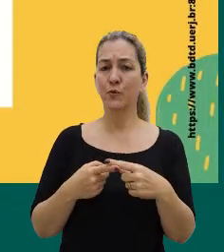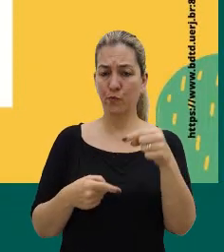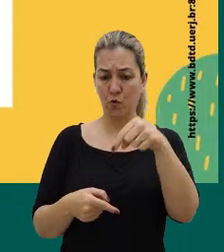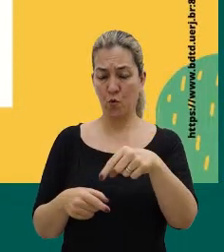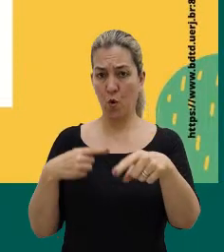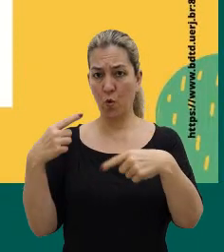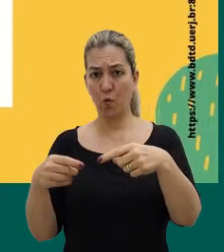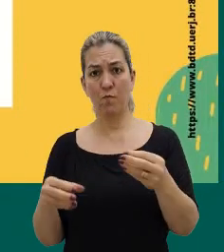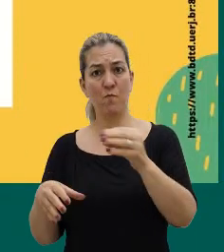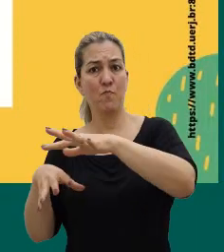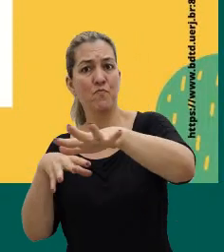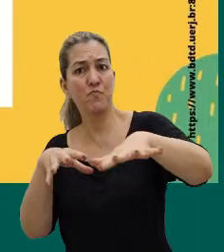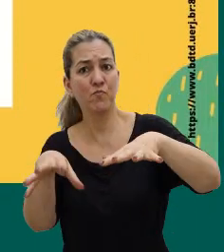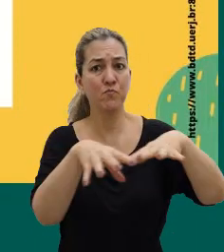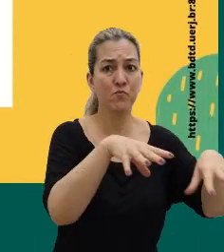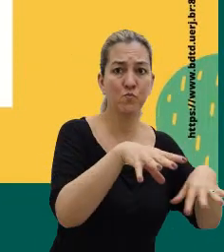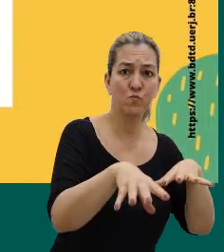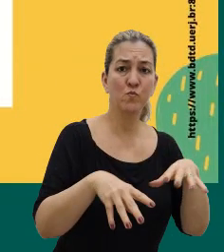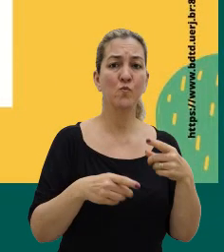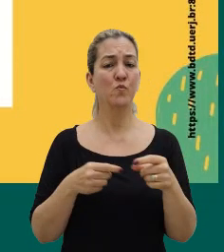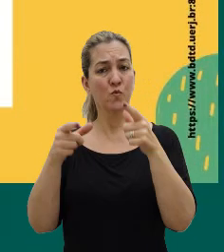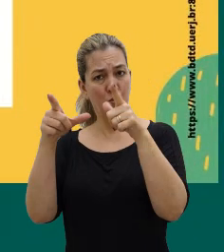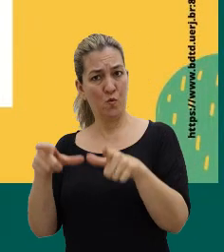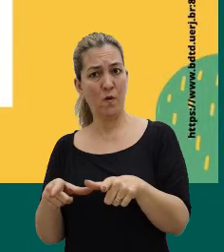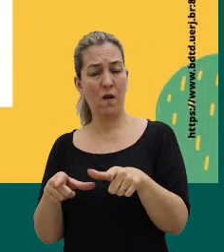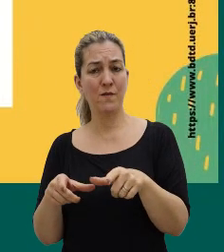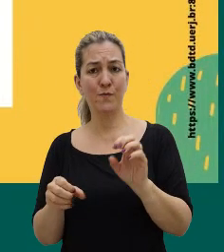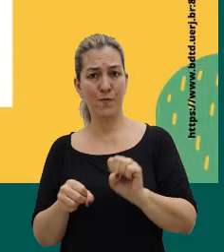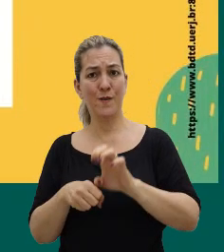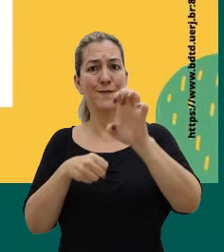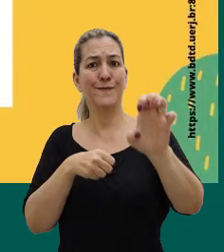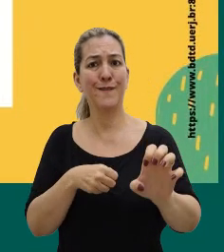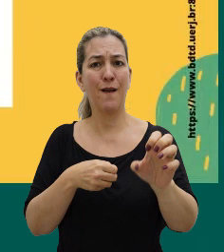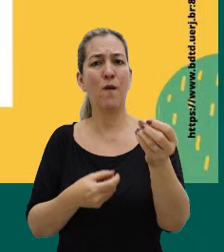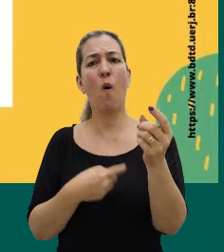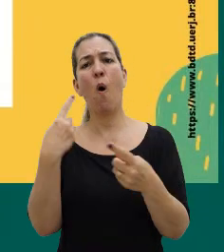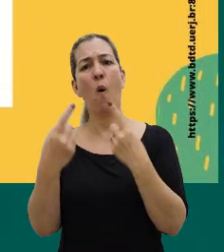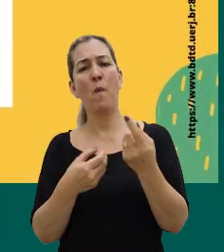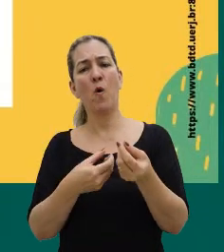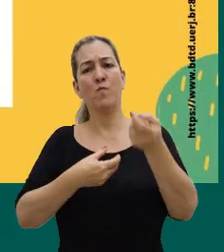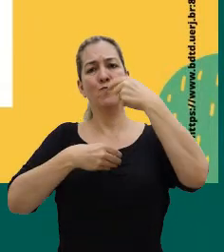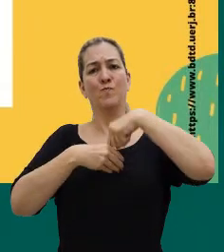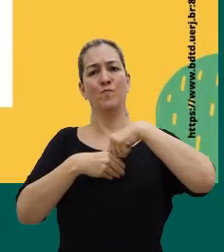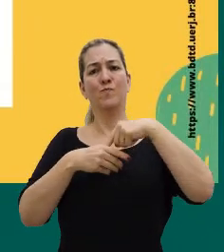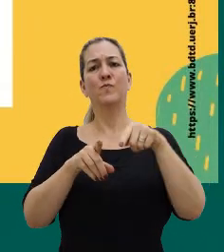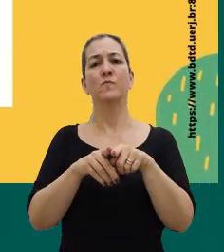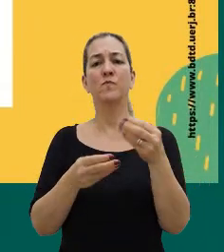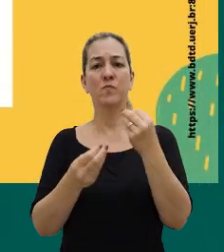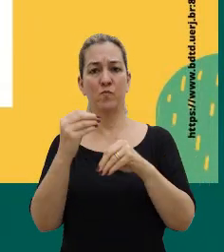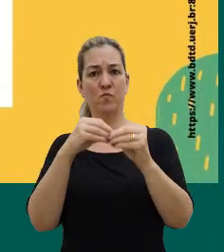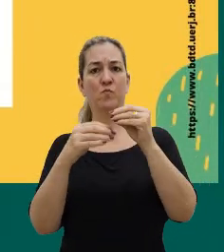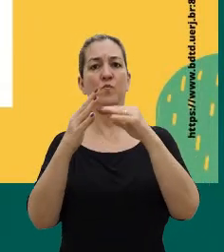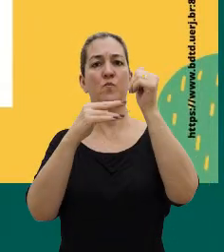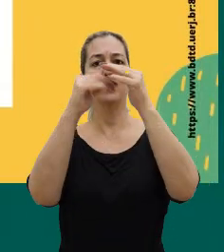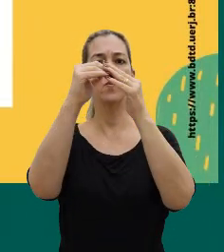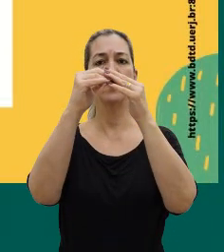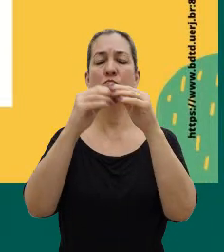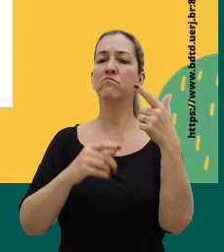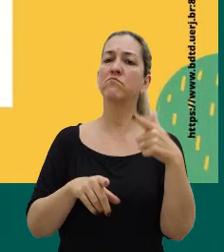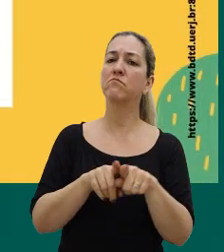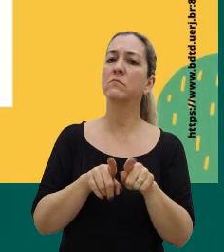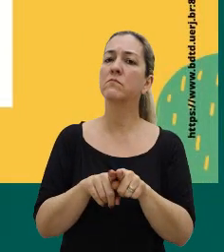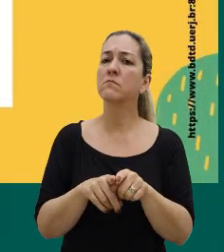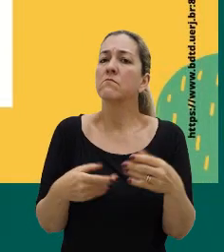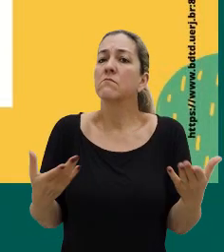está em todos os lugares, né, seja algo, então, externo ou algo que a gente vai introduzindo. E que, por outro lado, assim,